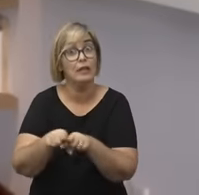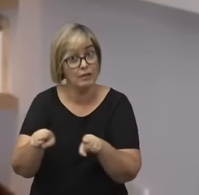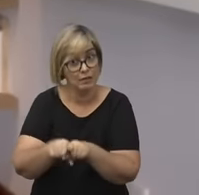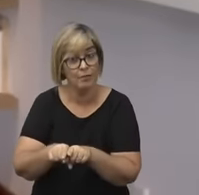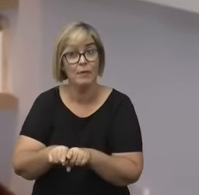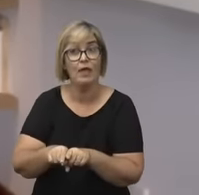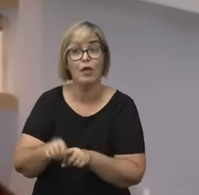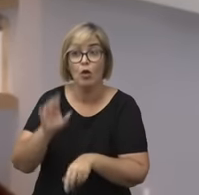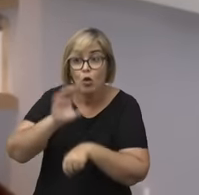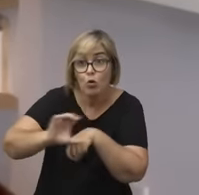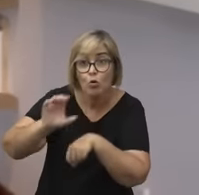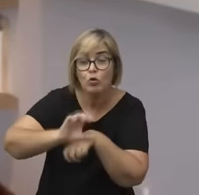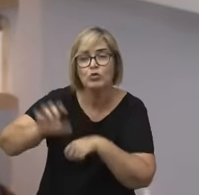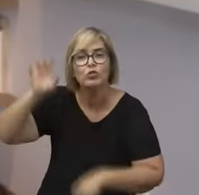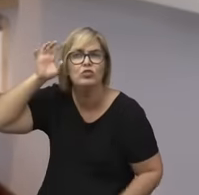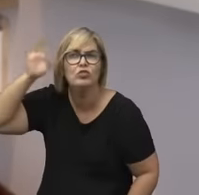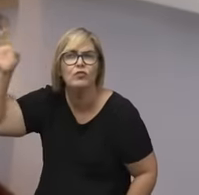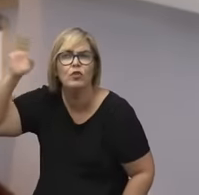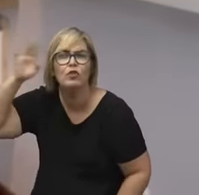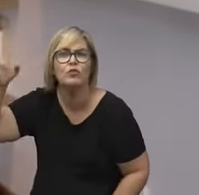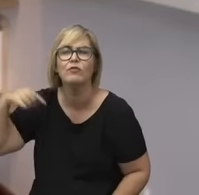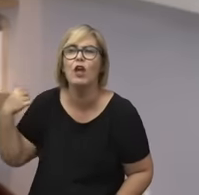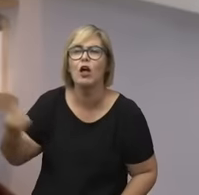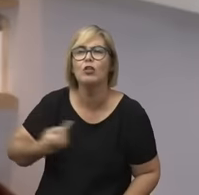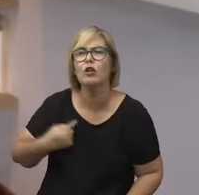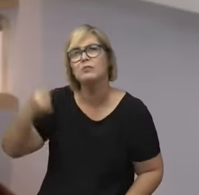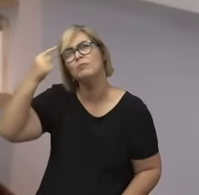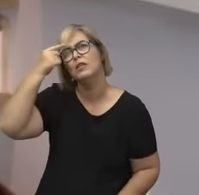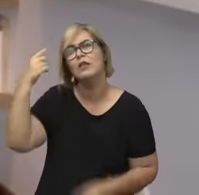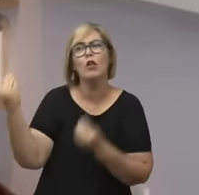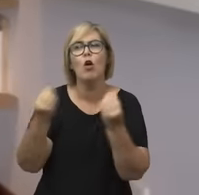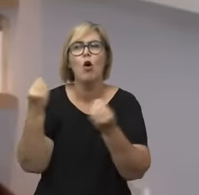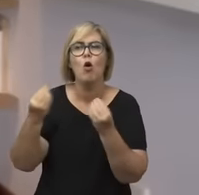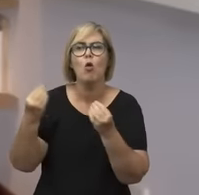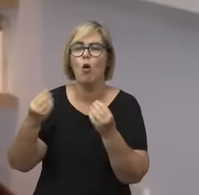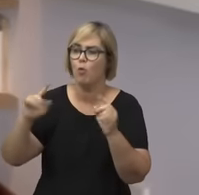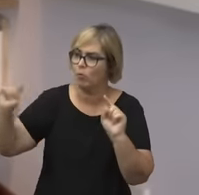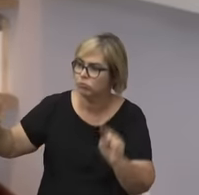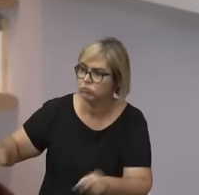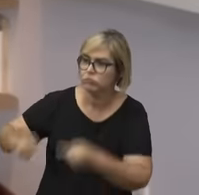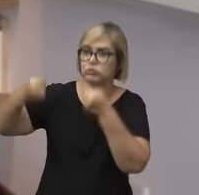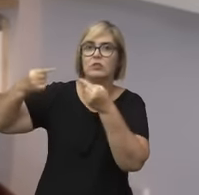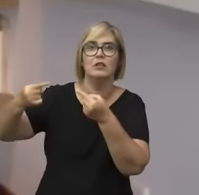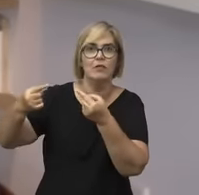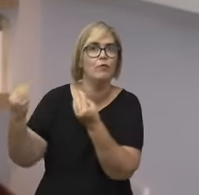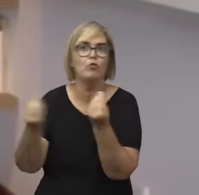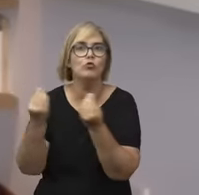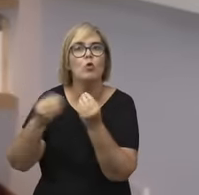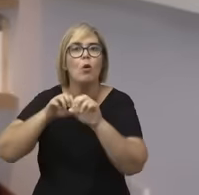maneira como nós pensamos o nosso trabalho, a nossa disciplina e o nosso ensino.